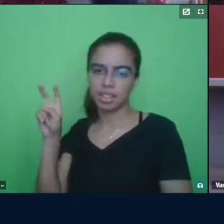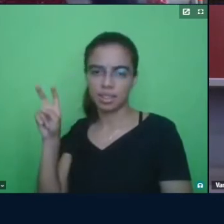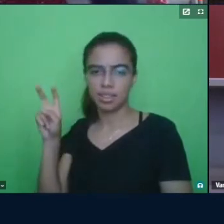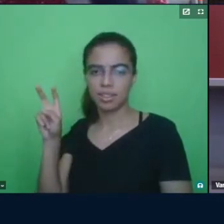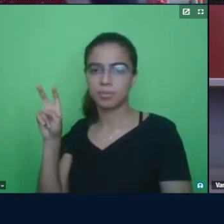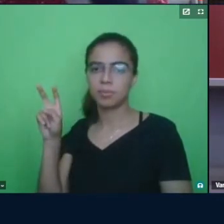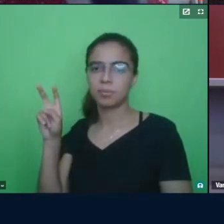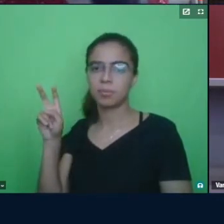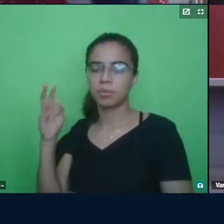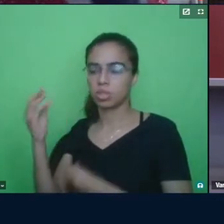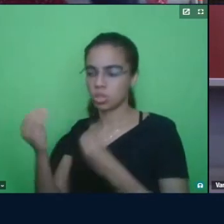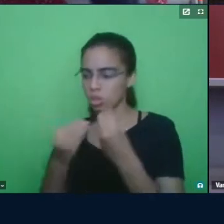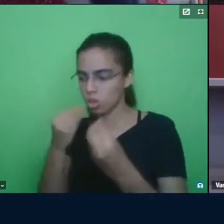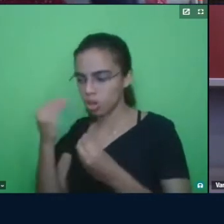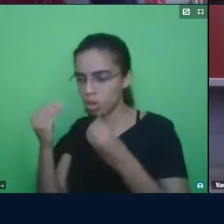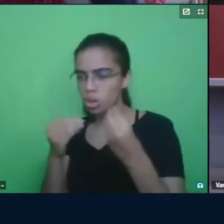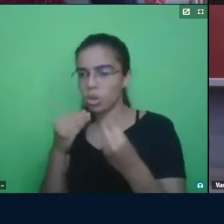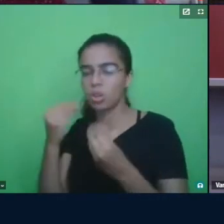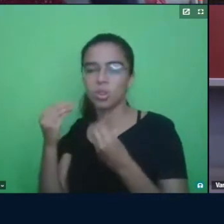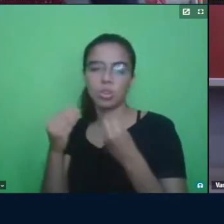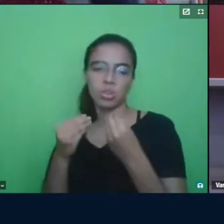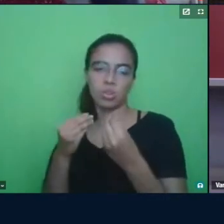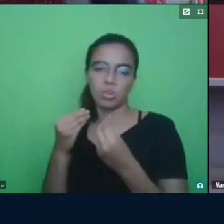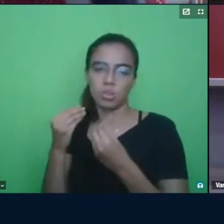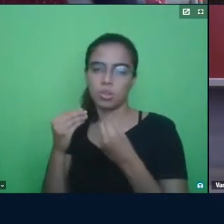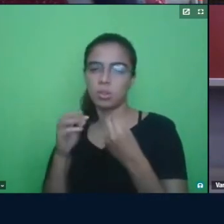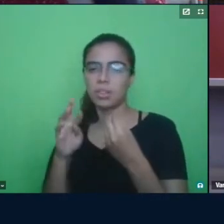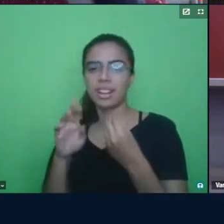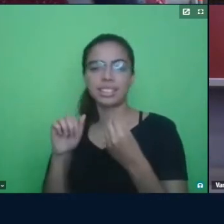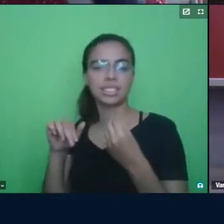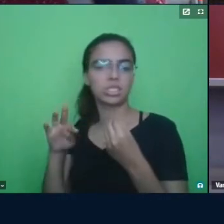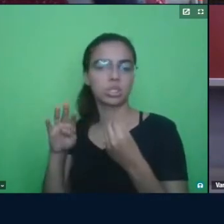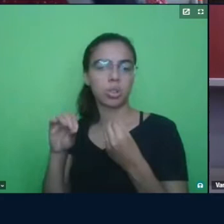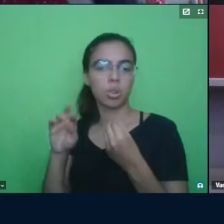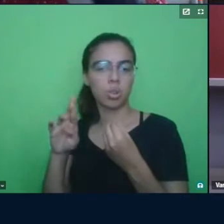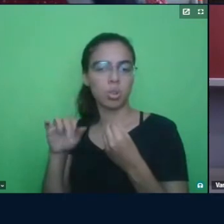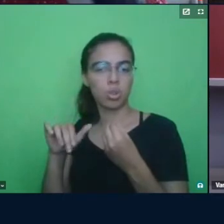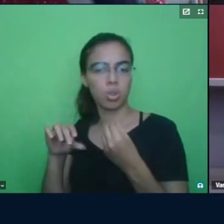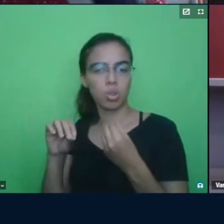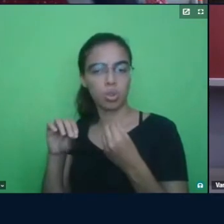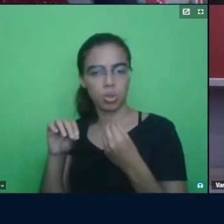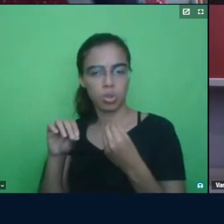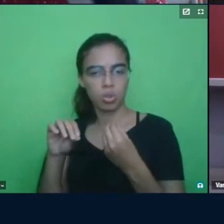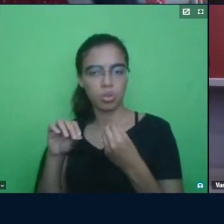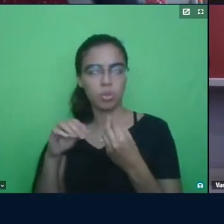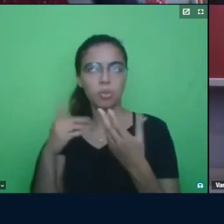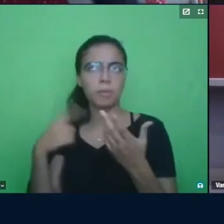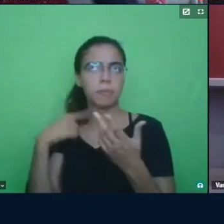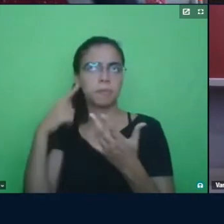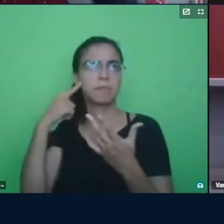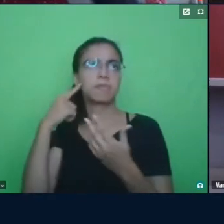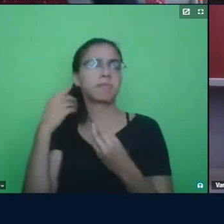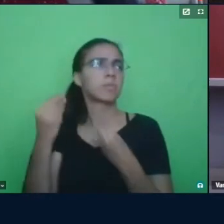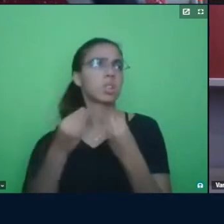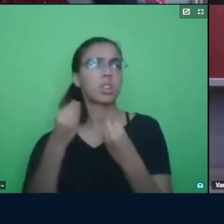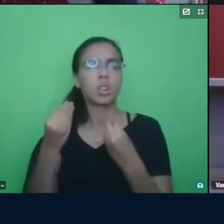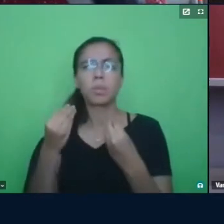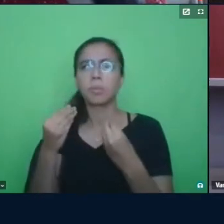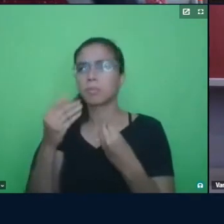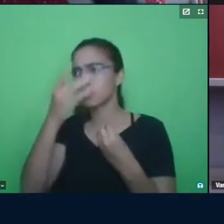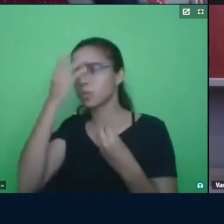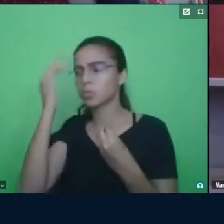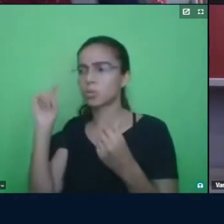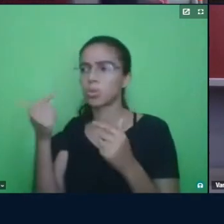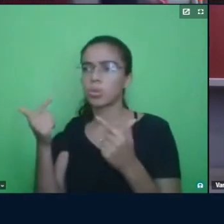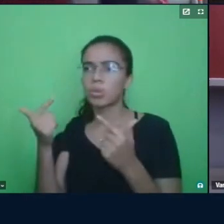transtorno, né, específico, a gente está entendendo o nós estamos falando, mas assim, até que ponto uma pessoa que não tem laudo,